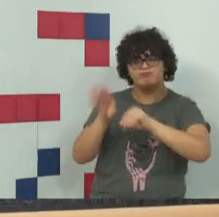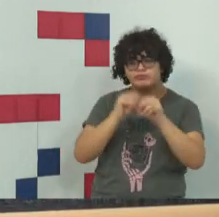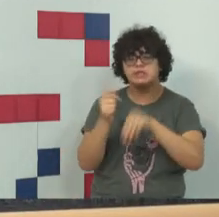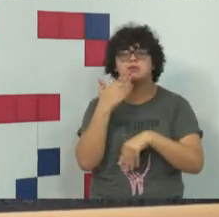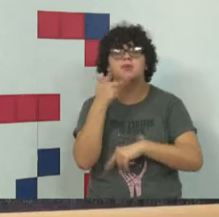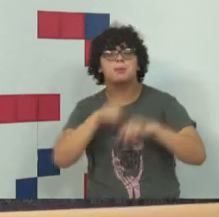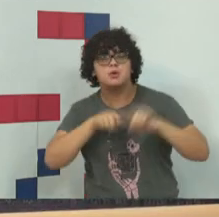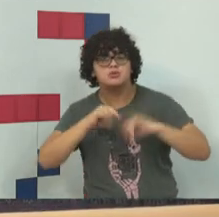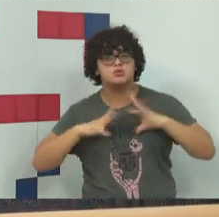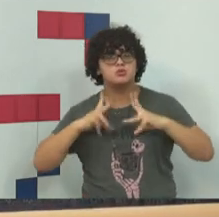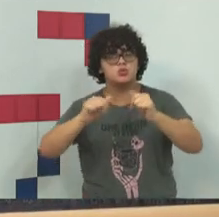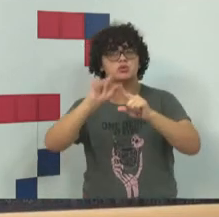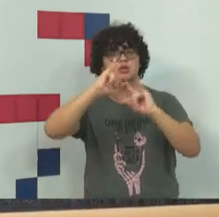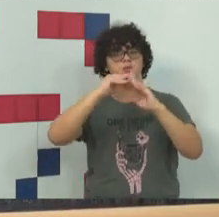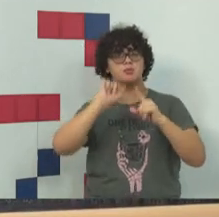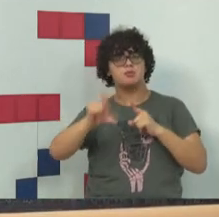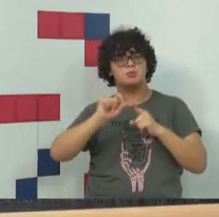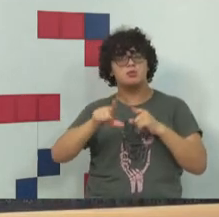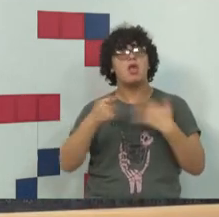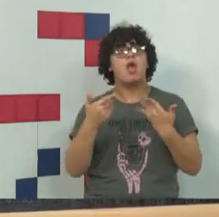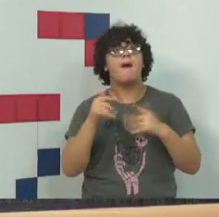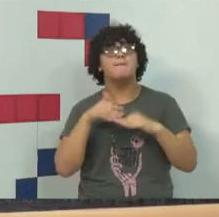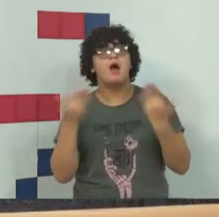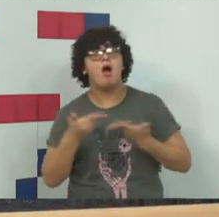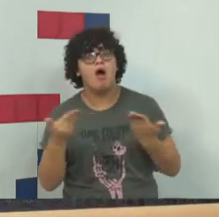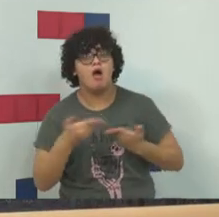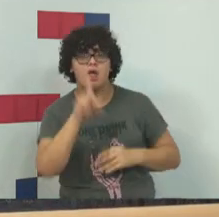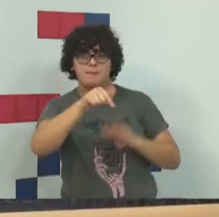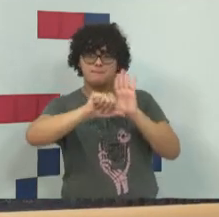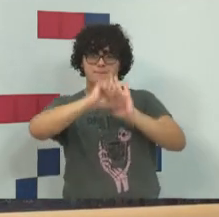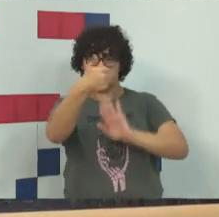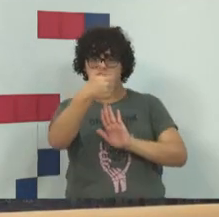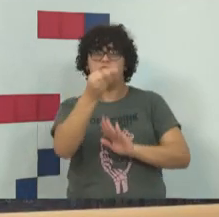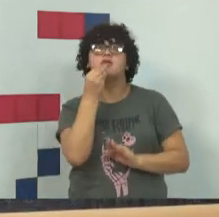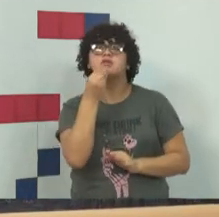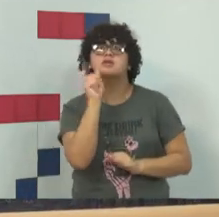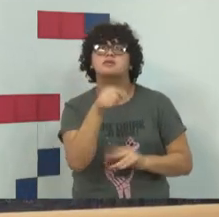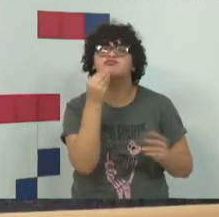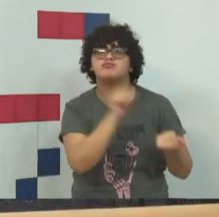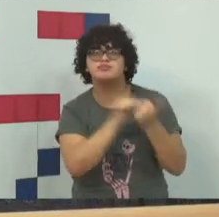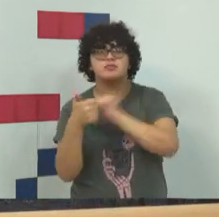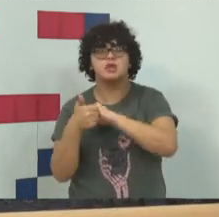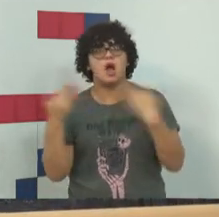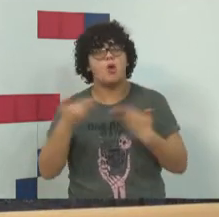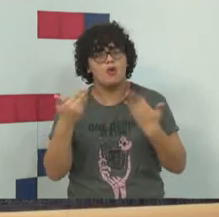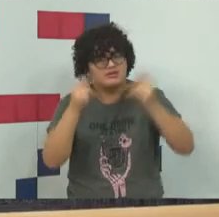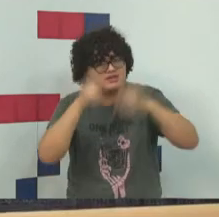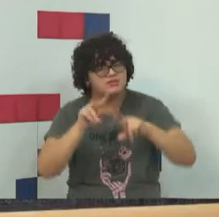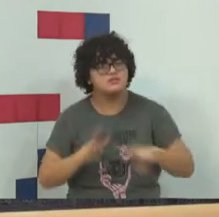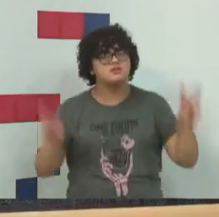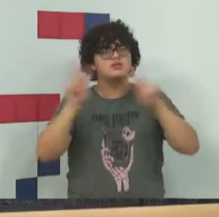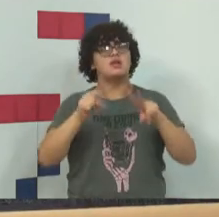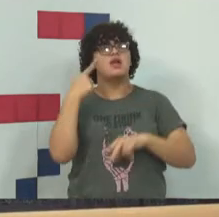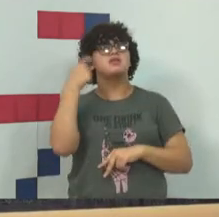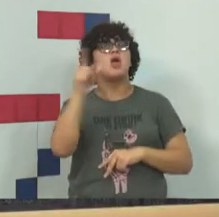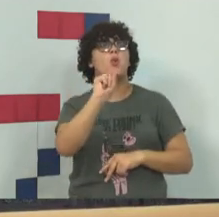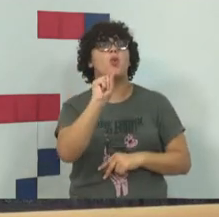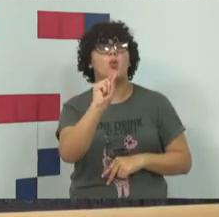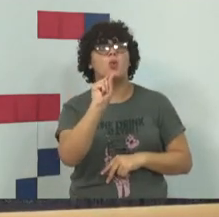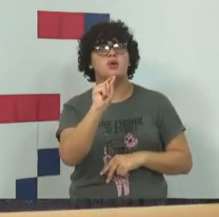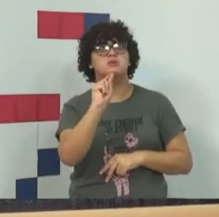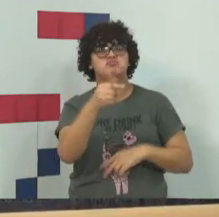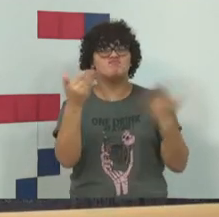e títulos imobiliários. Essa foi a primeira tentativa de regulamentar, na minha forma de enxergar, a ideia das